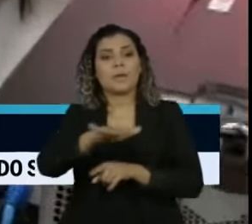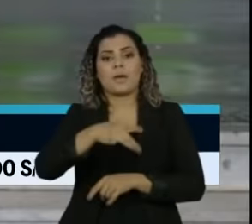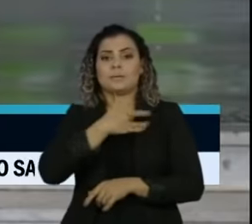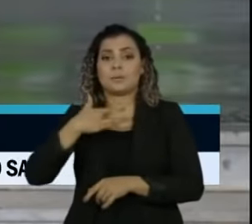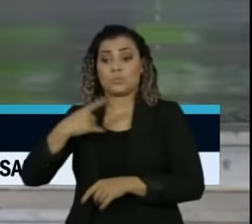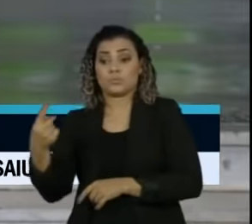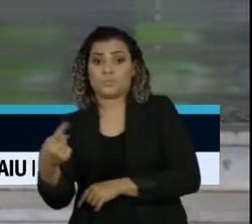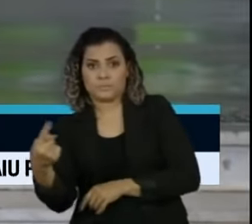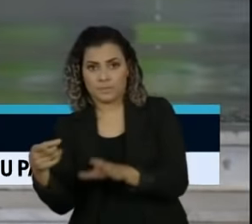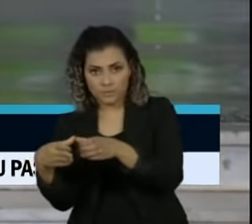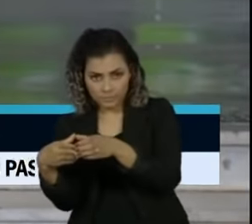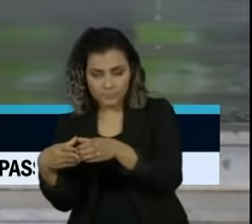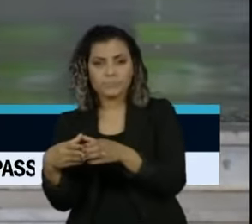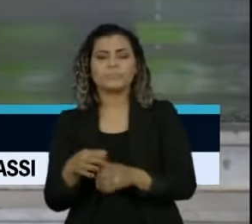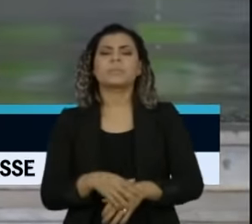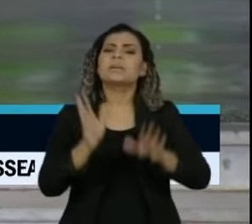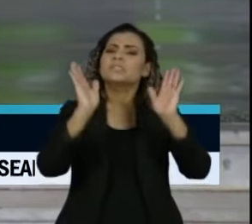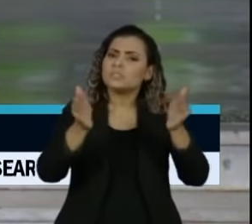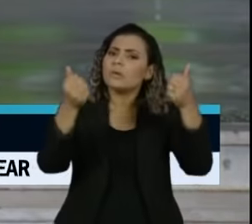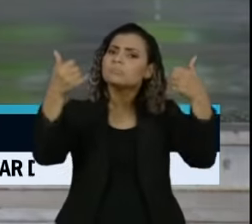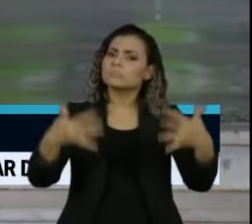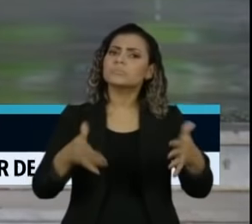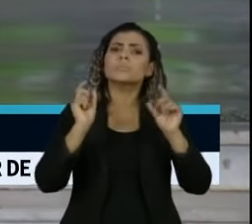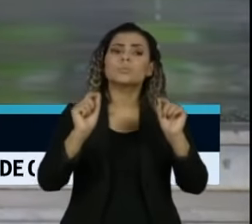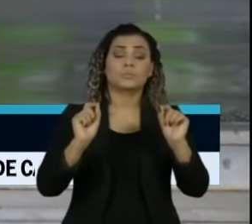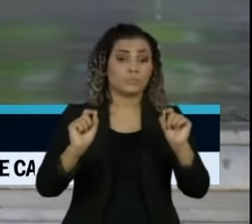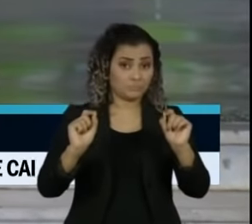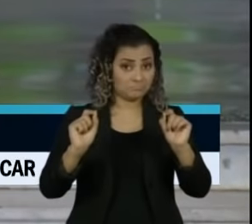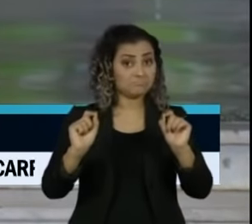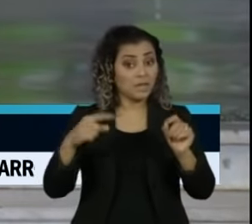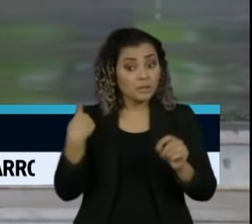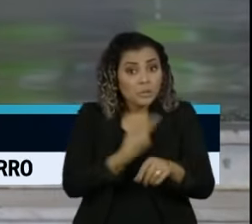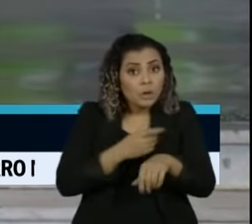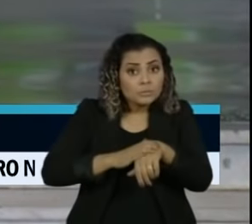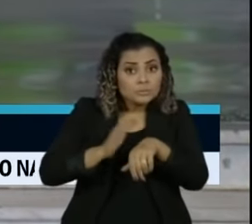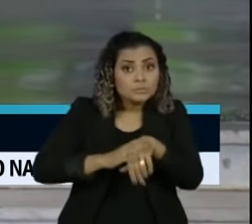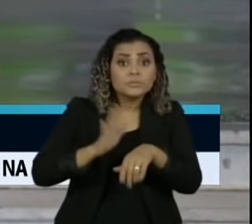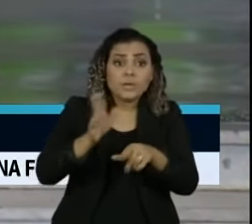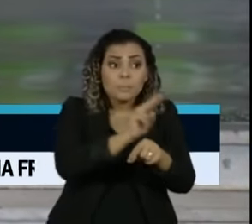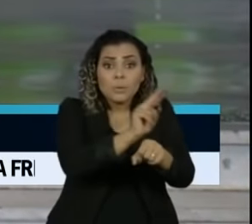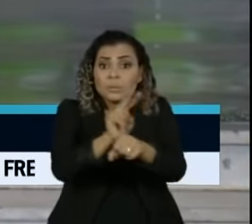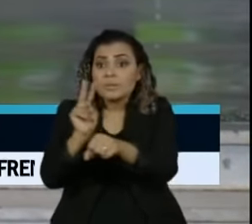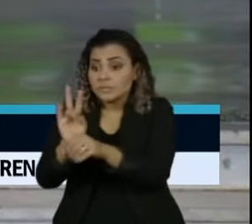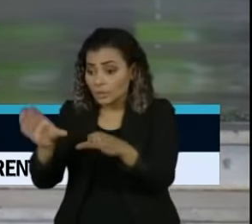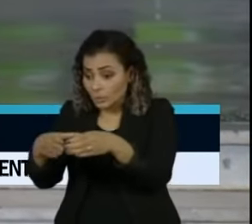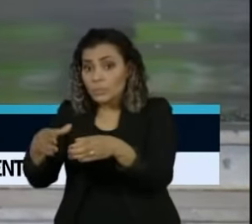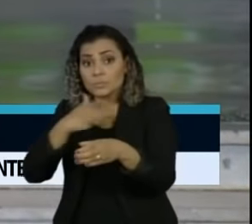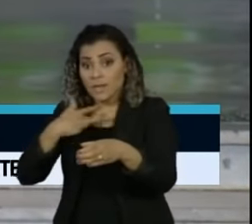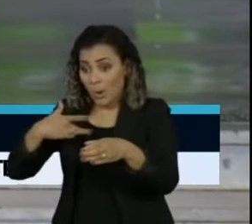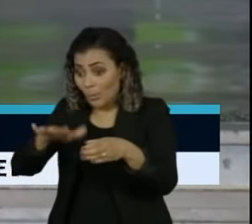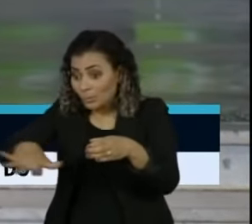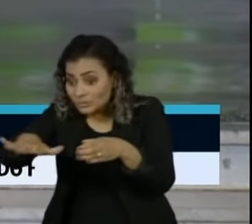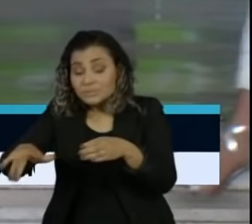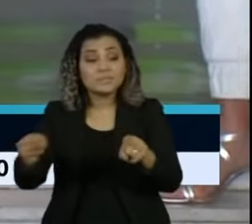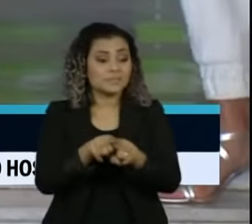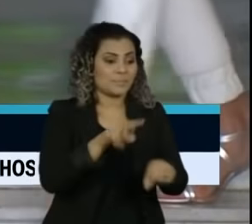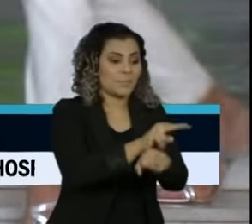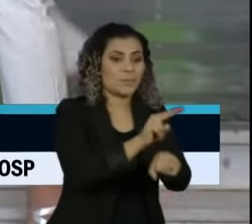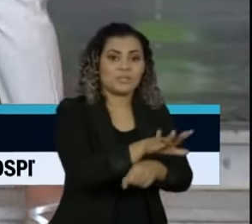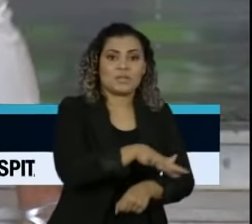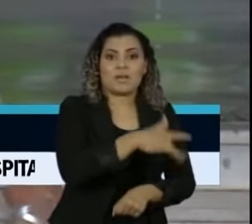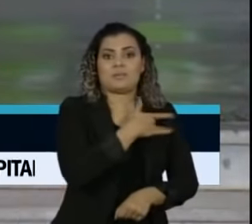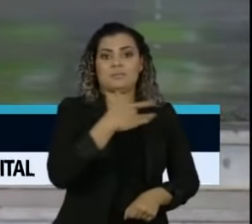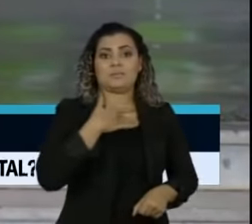saúde. Isso já faria com que nós estivéssemos protegendo esses profissionais.